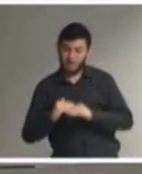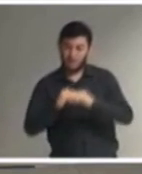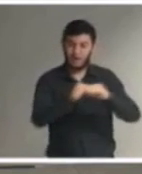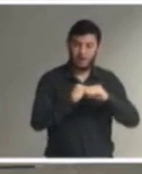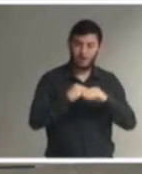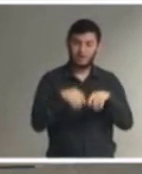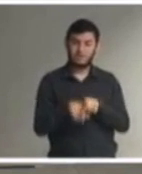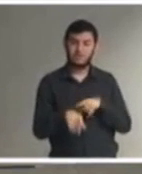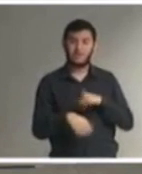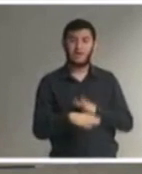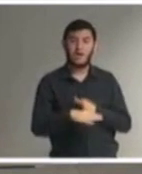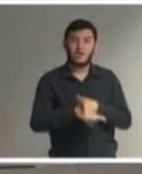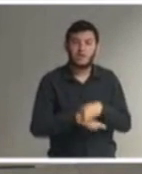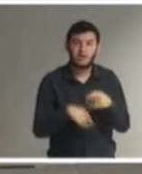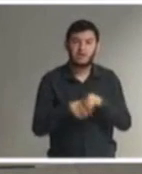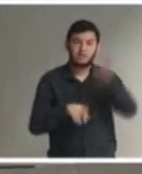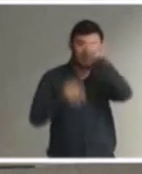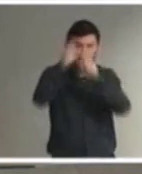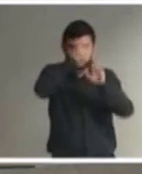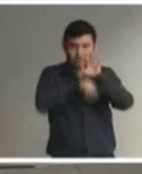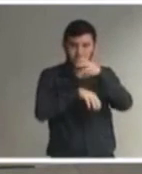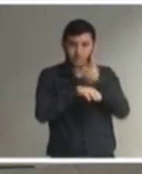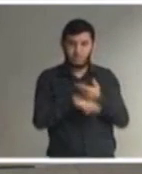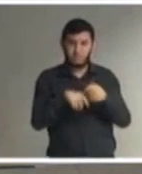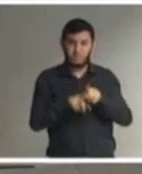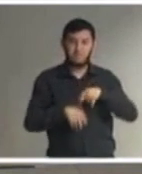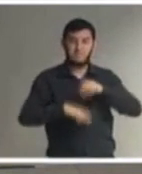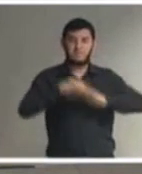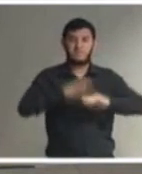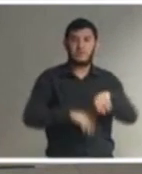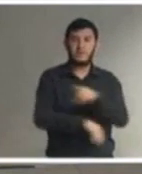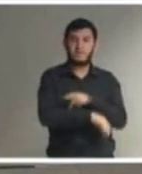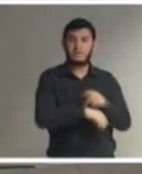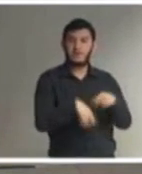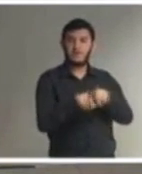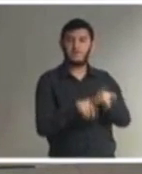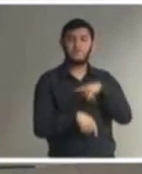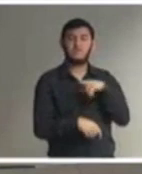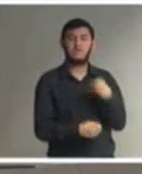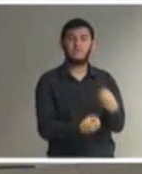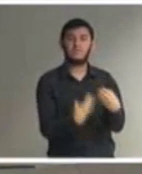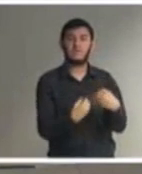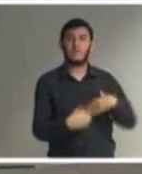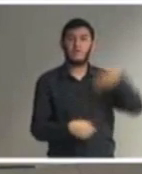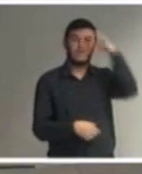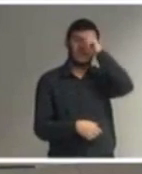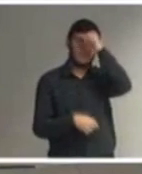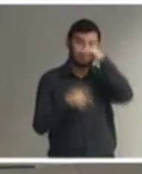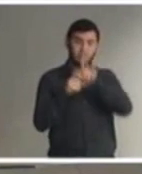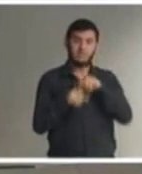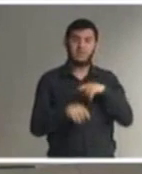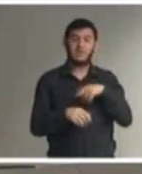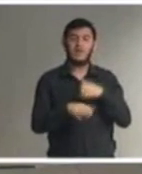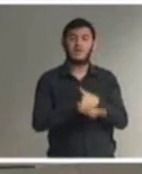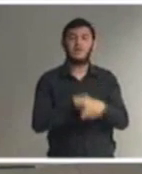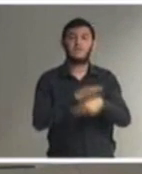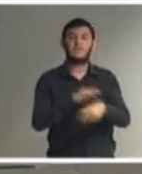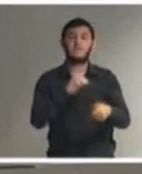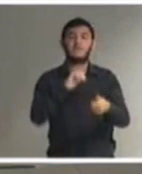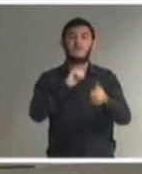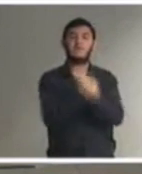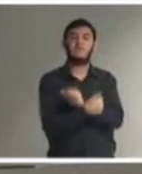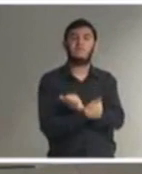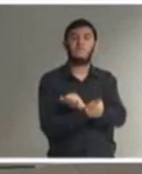conteúdo ter acesso às práticas pedagógicas ter acesso ao esporte tem acesso às feiras de cultura